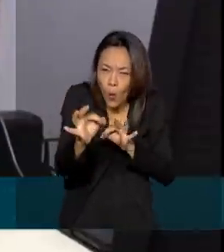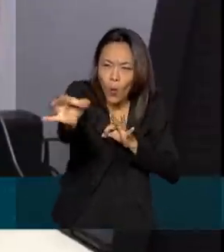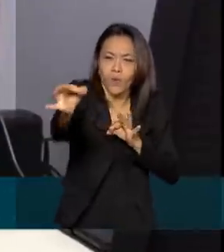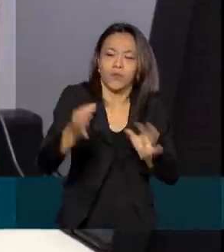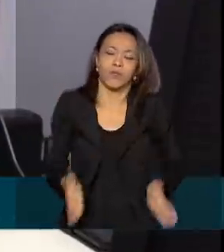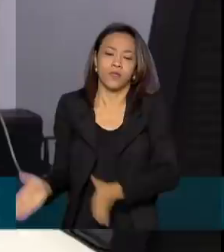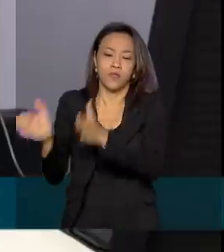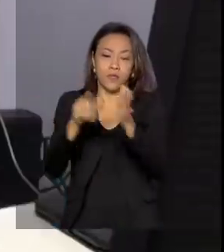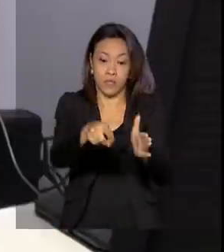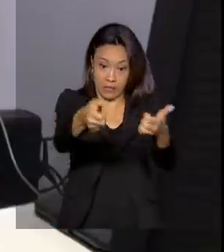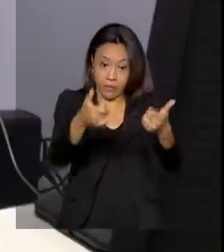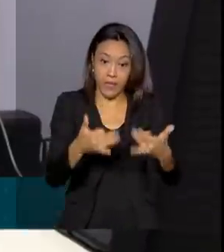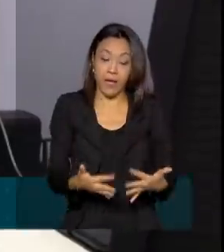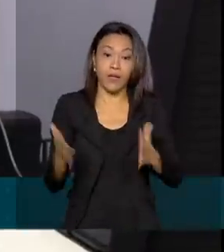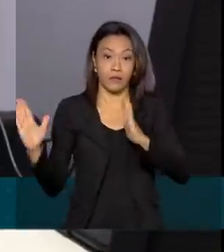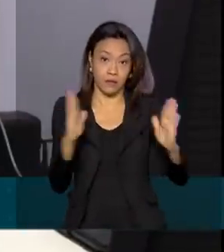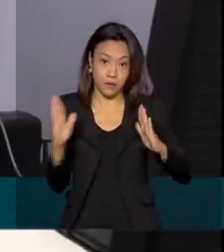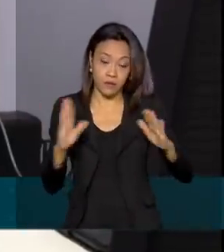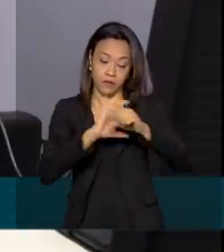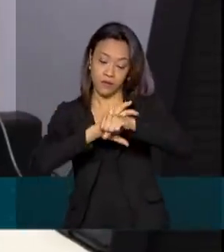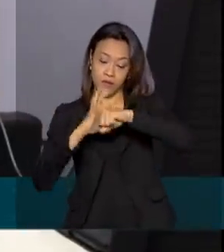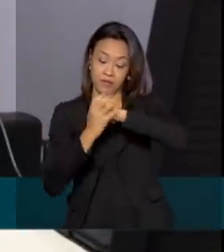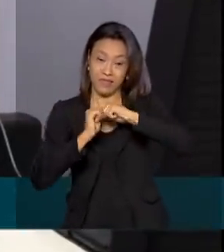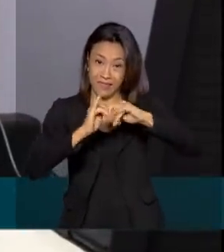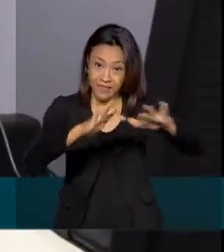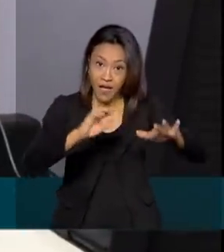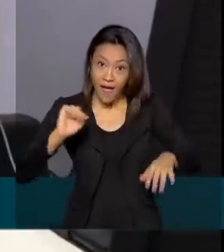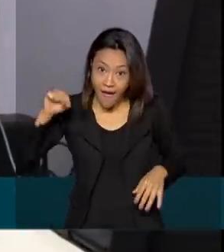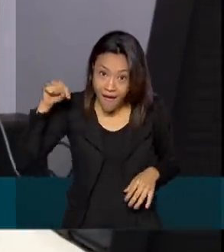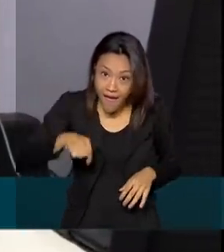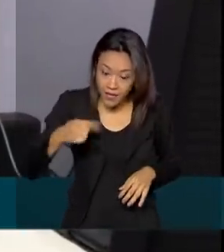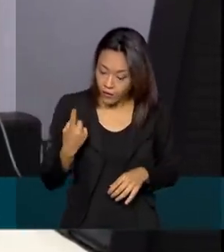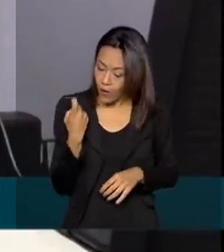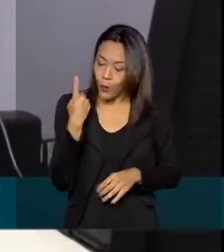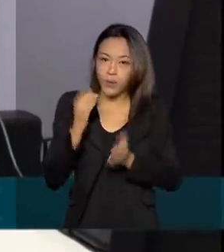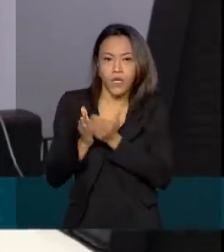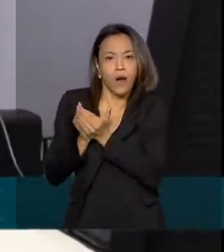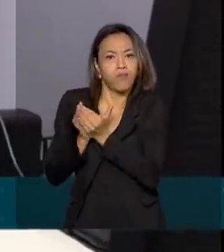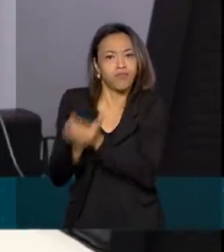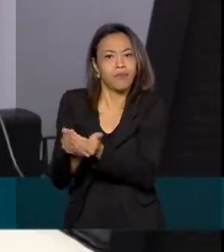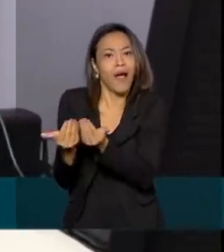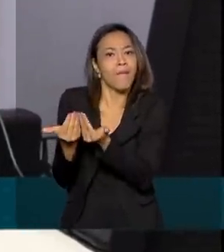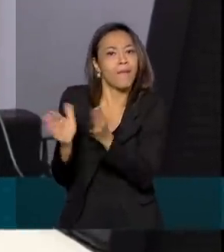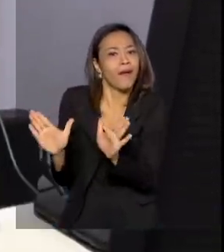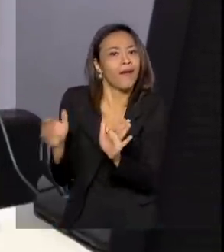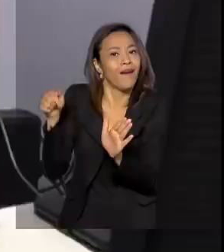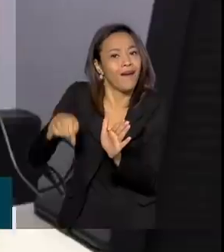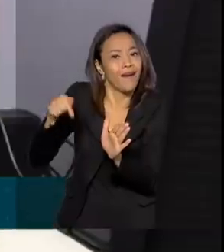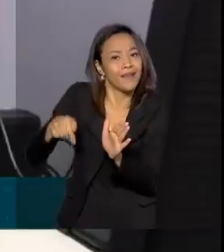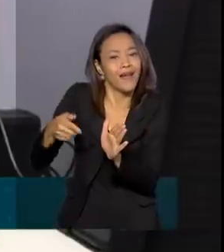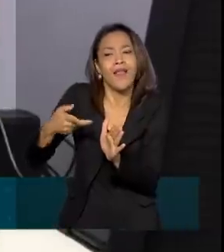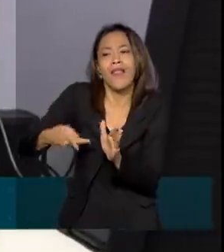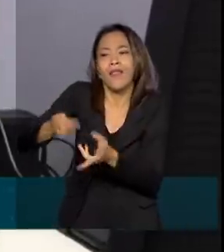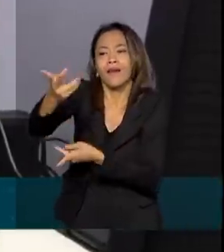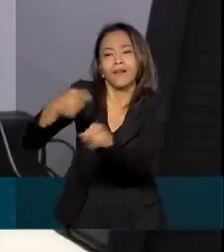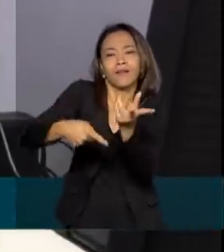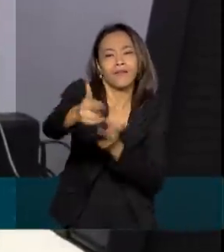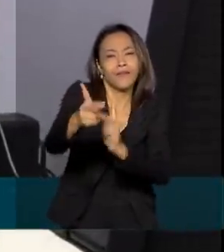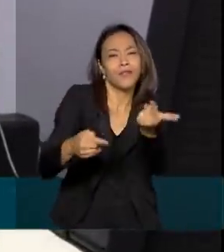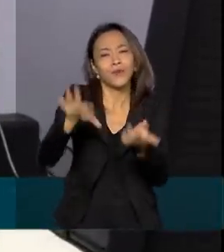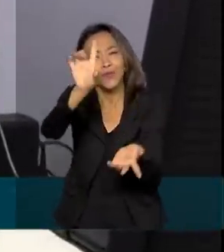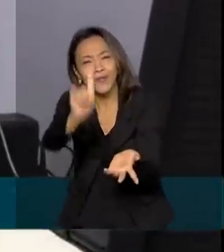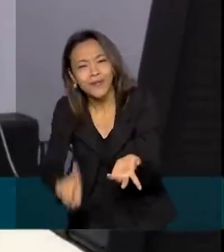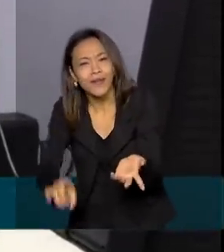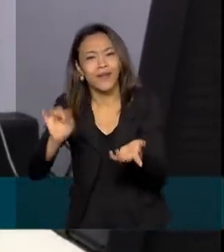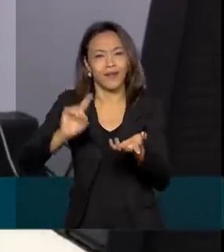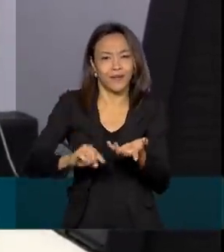ressaltar que durante a época da pandemia, esta foi a única agência que permaneceu aberta no país, levando todos esses direitos